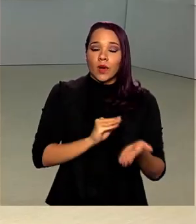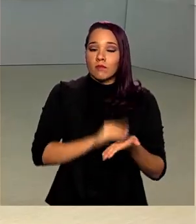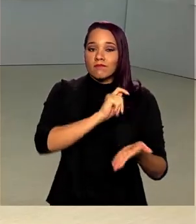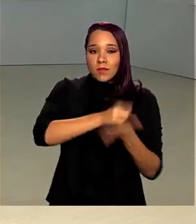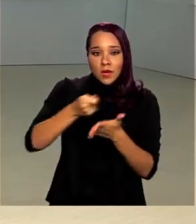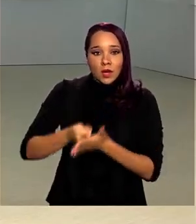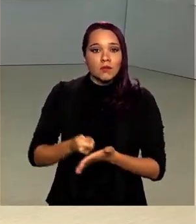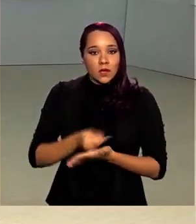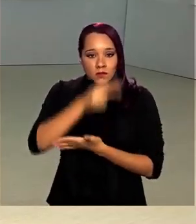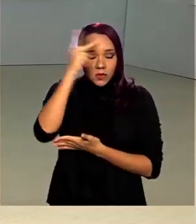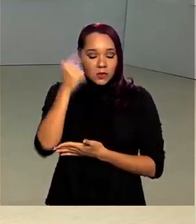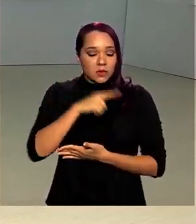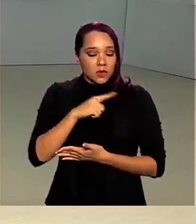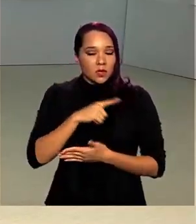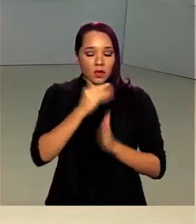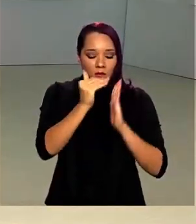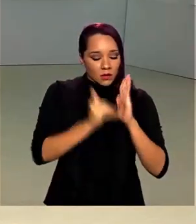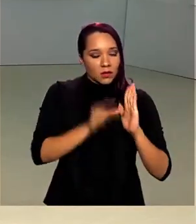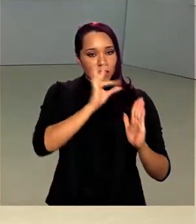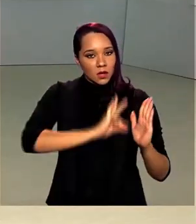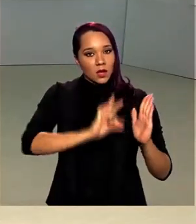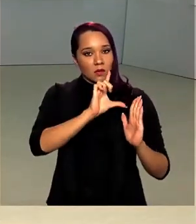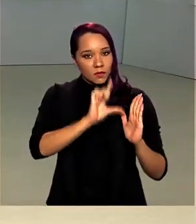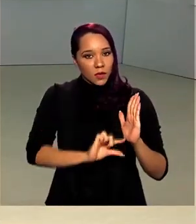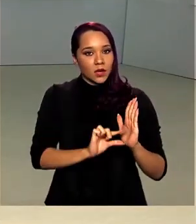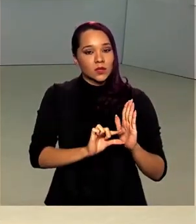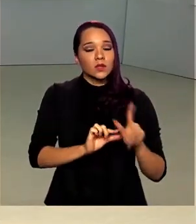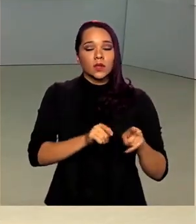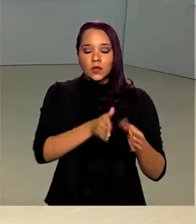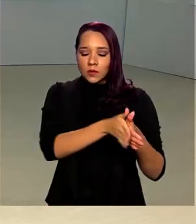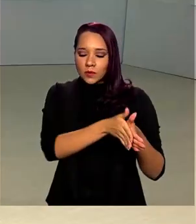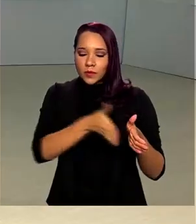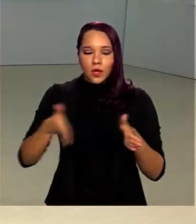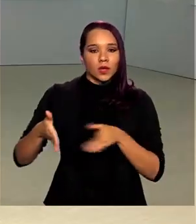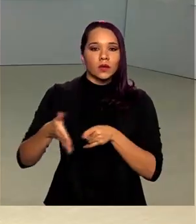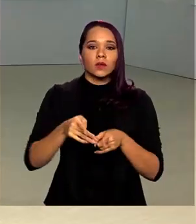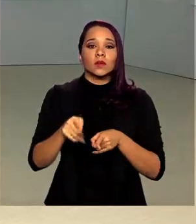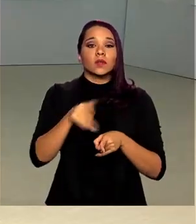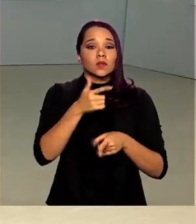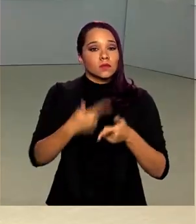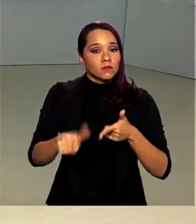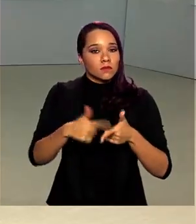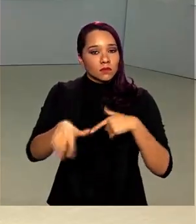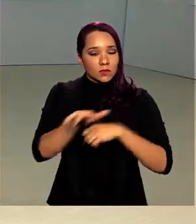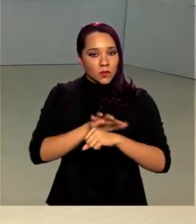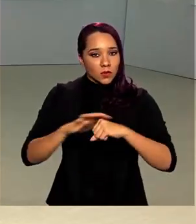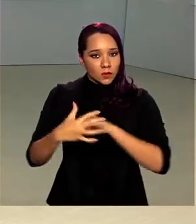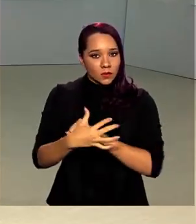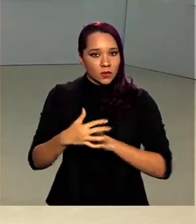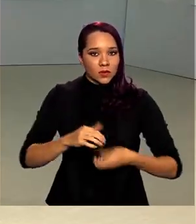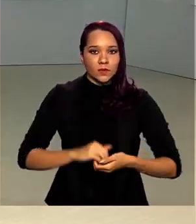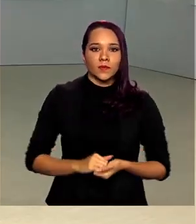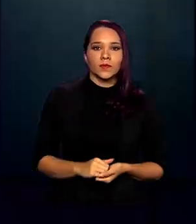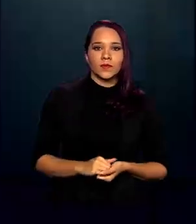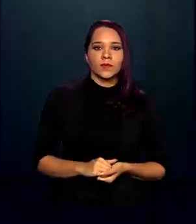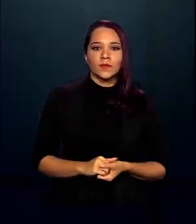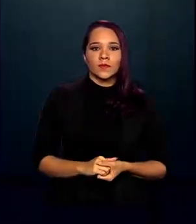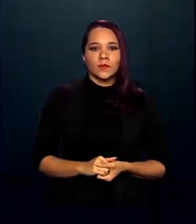consumidores classificados como baixa renda, enquanto durar o estado de emergência da pandemia.